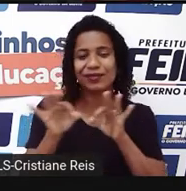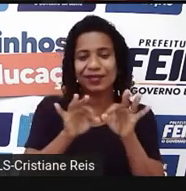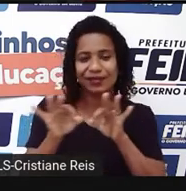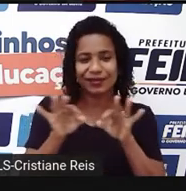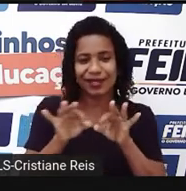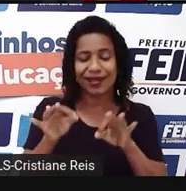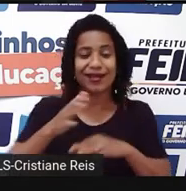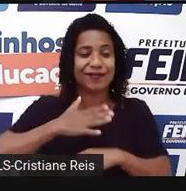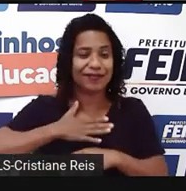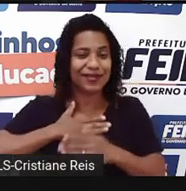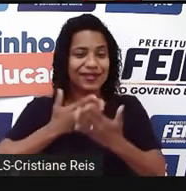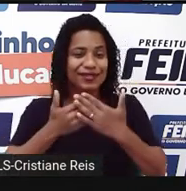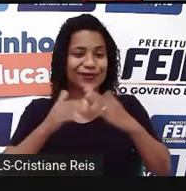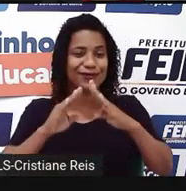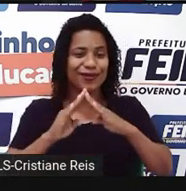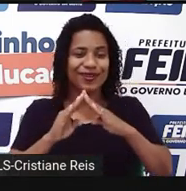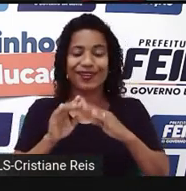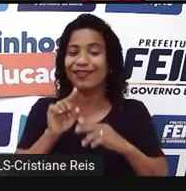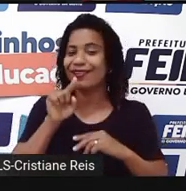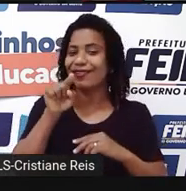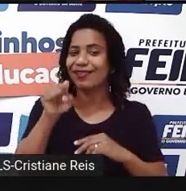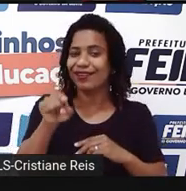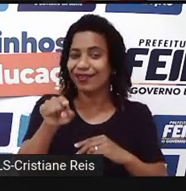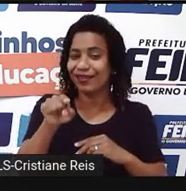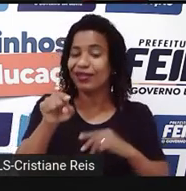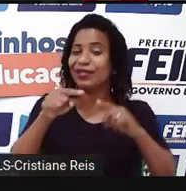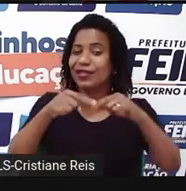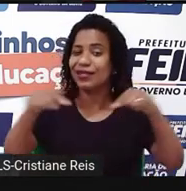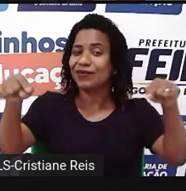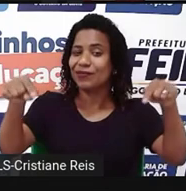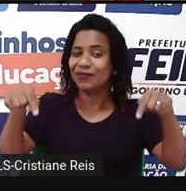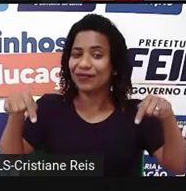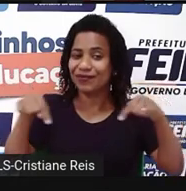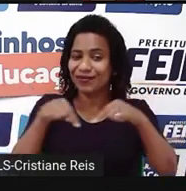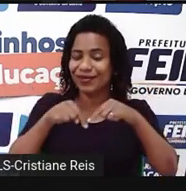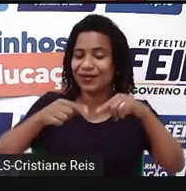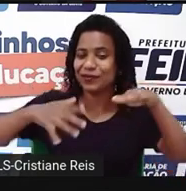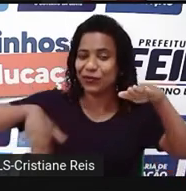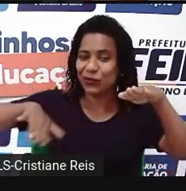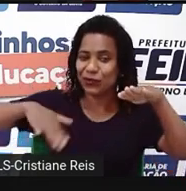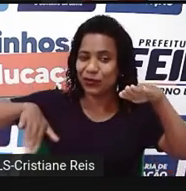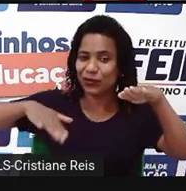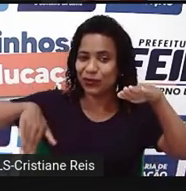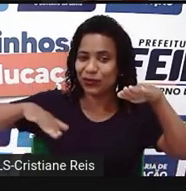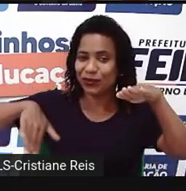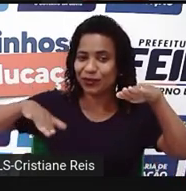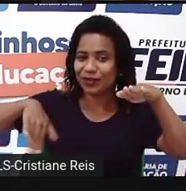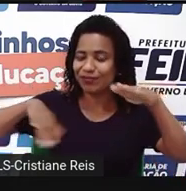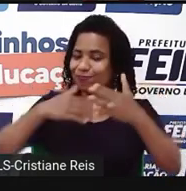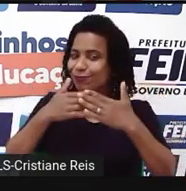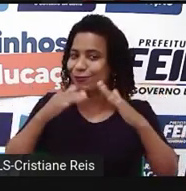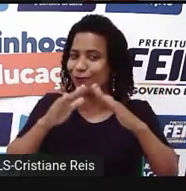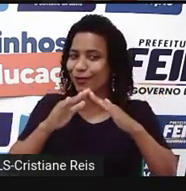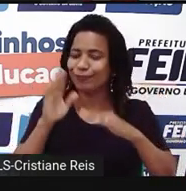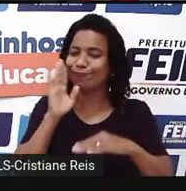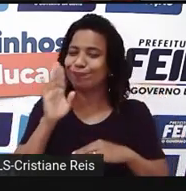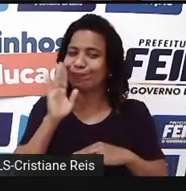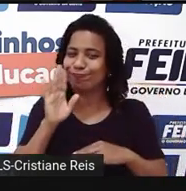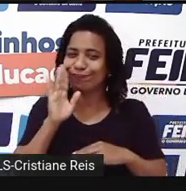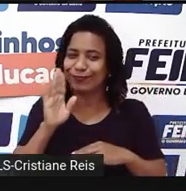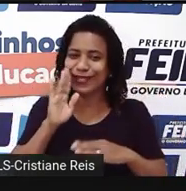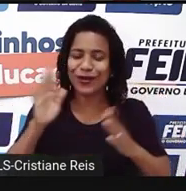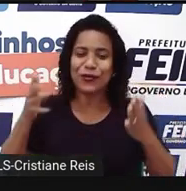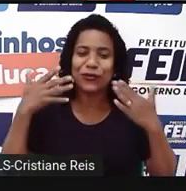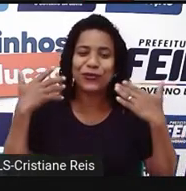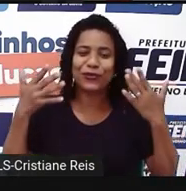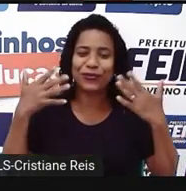a minha escola, né? Lá, nós teremos uma piscina em minha escola no próximo ano. Olha que legal no verão, hein? A gente